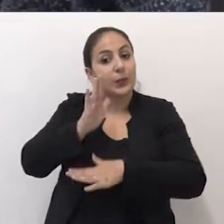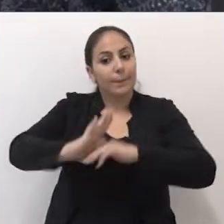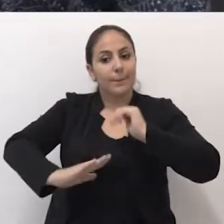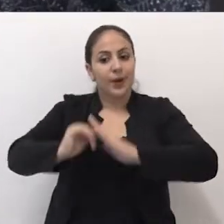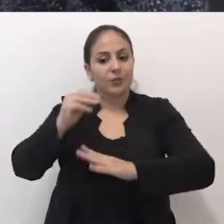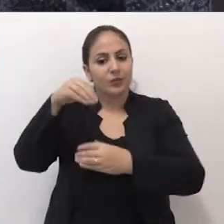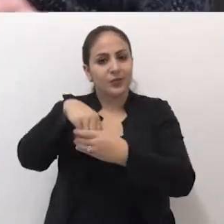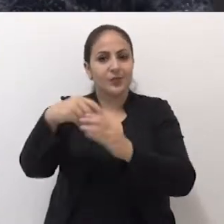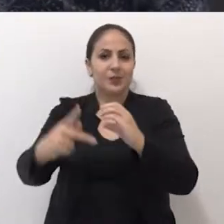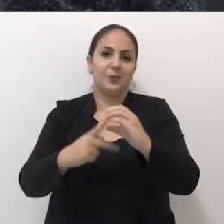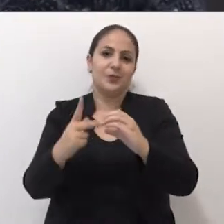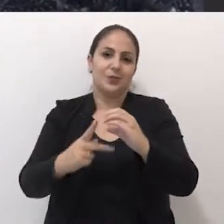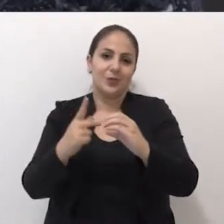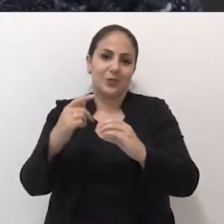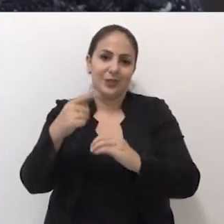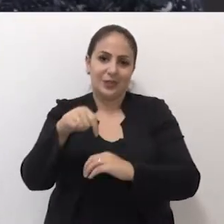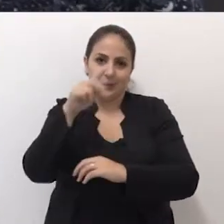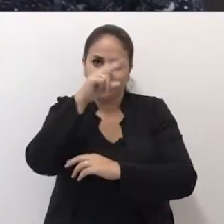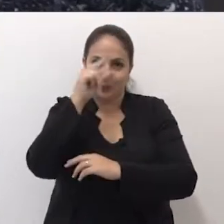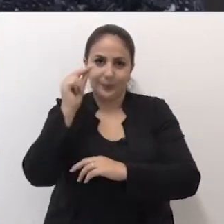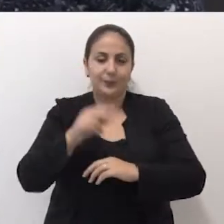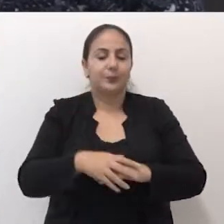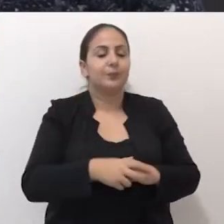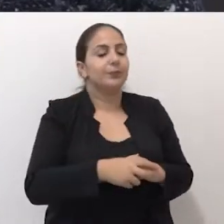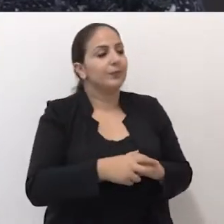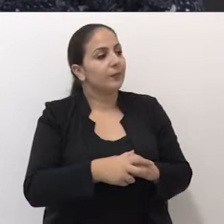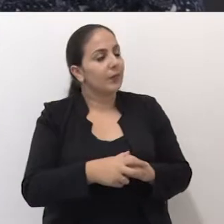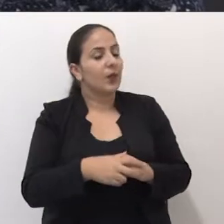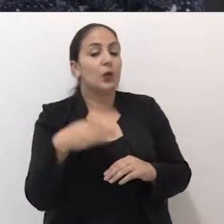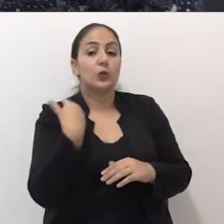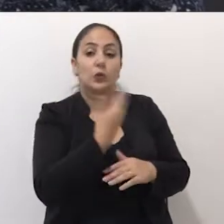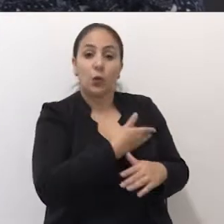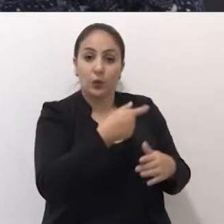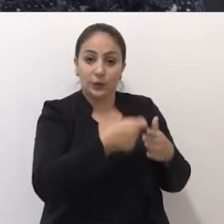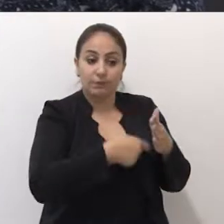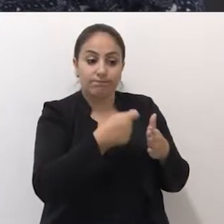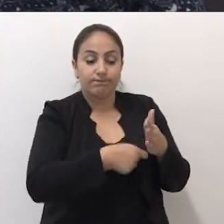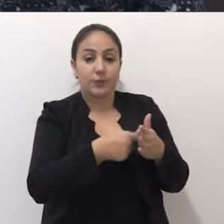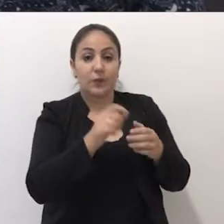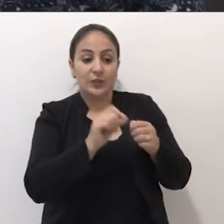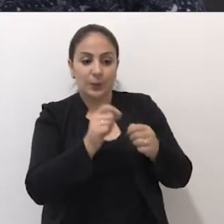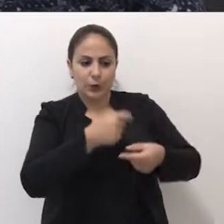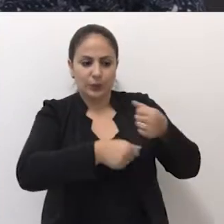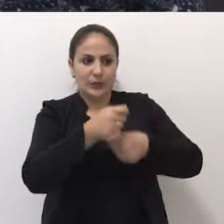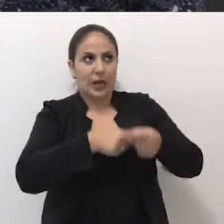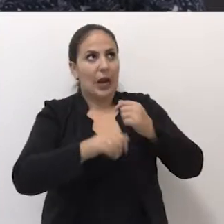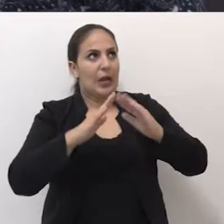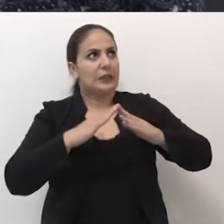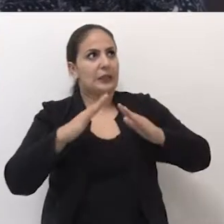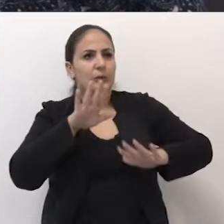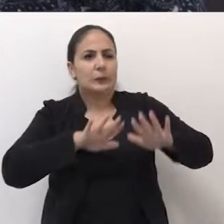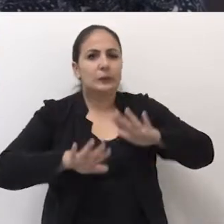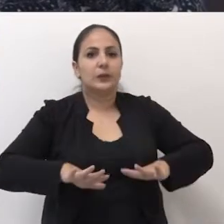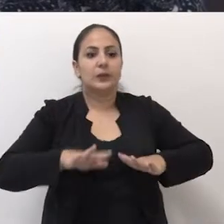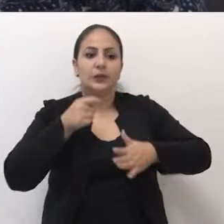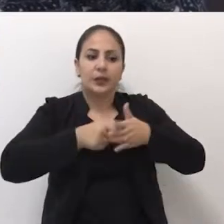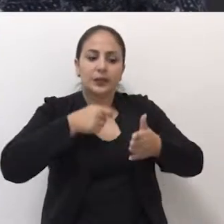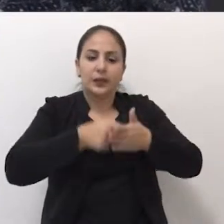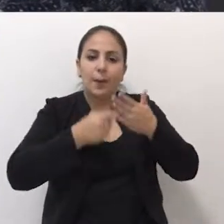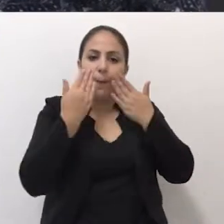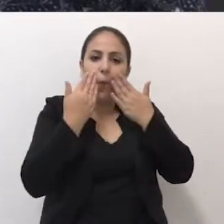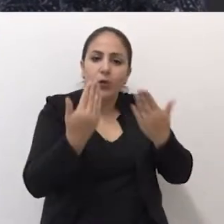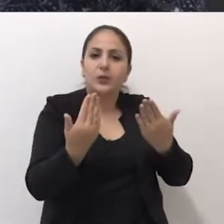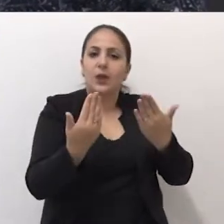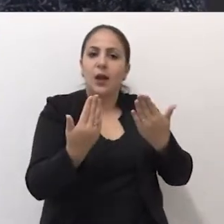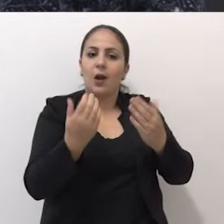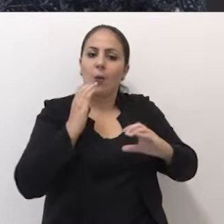aqui na Câmara Municipal? Tentamos fazer uma administração da casa limpa, tentando abrir os canais de